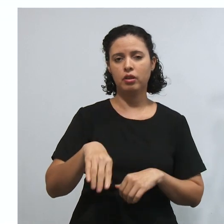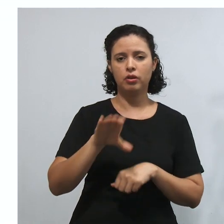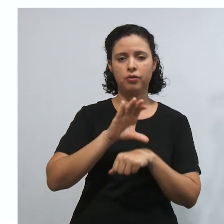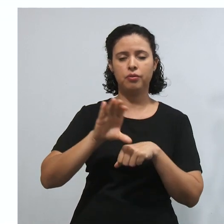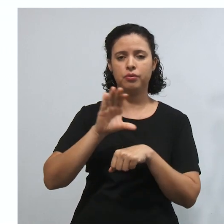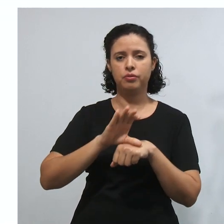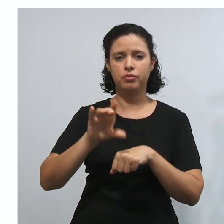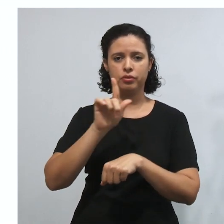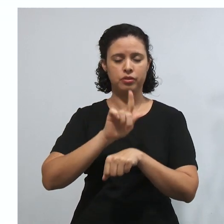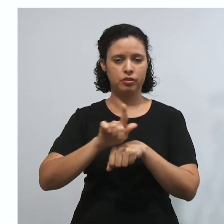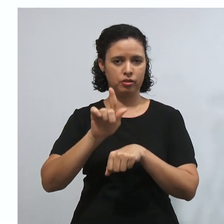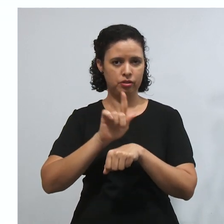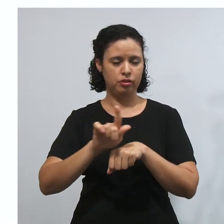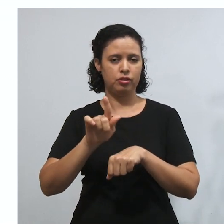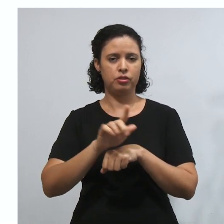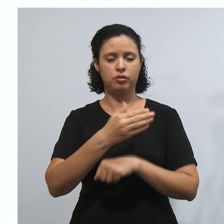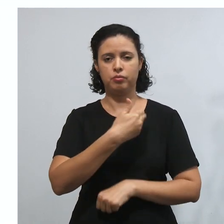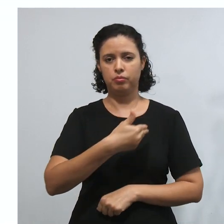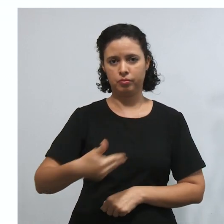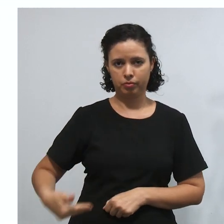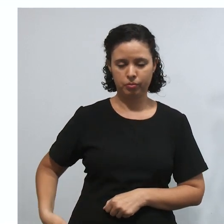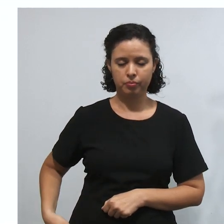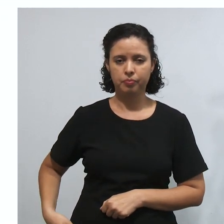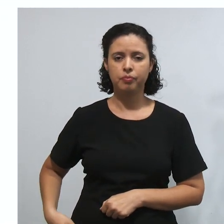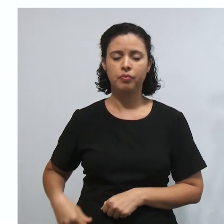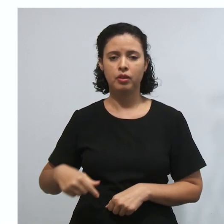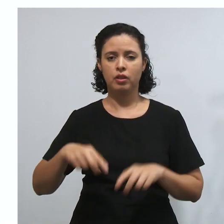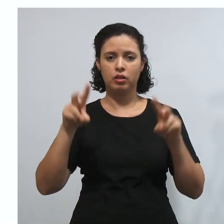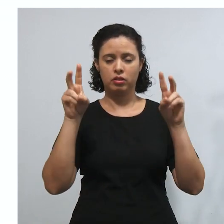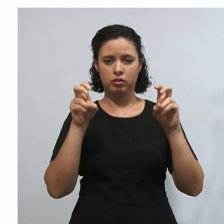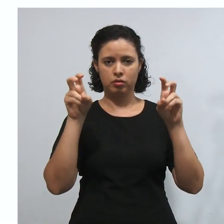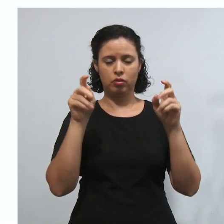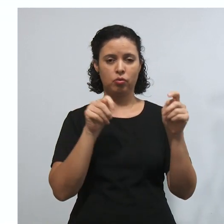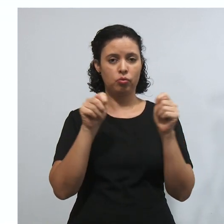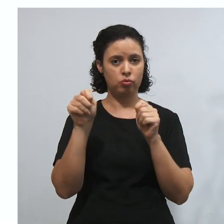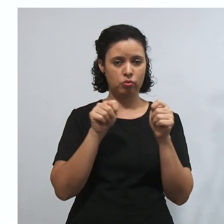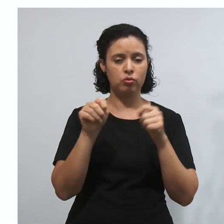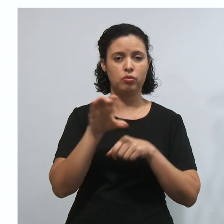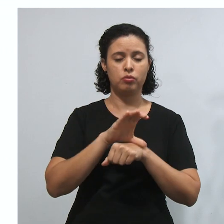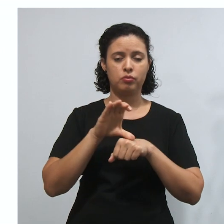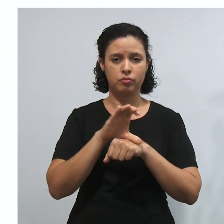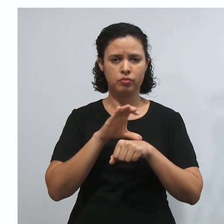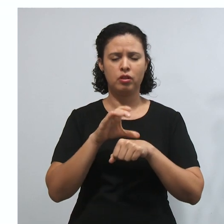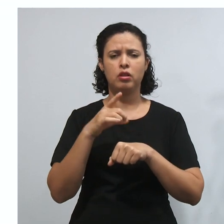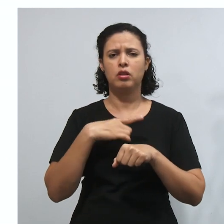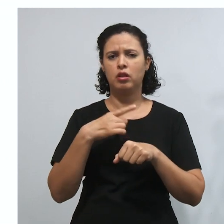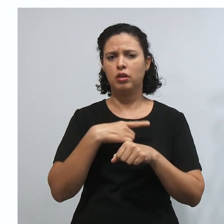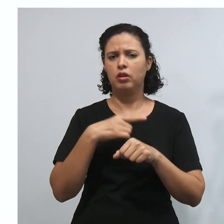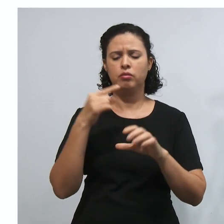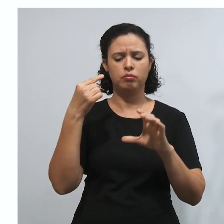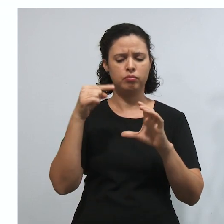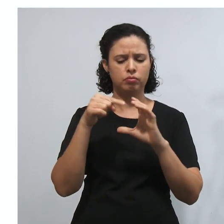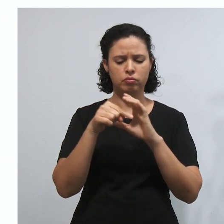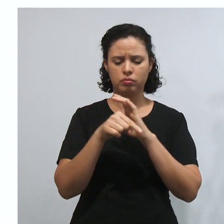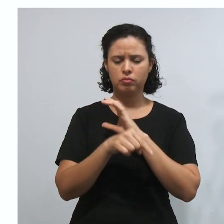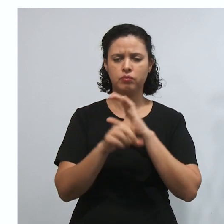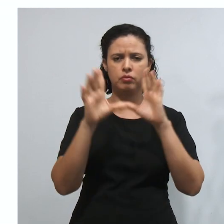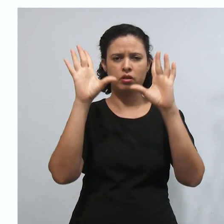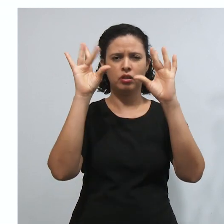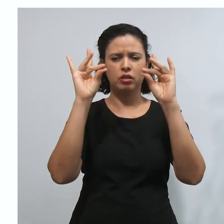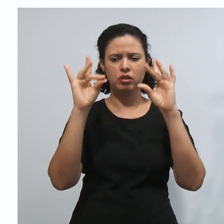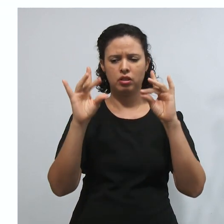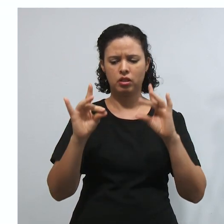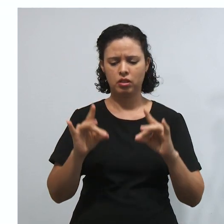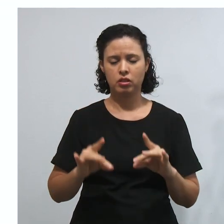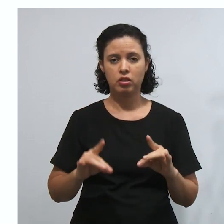Essa temática de controle de constitucionalidade, ela tem muitas especificidades, é um